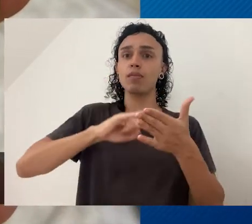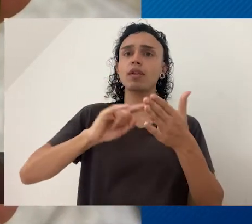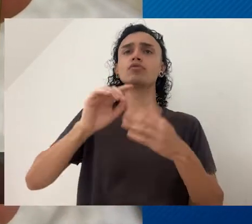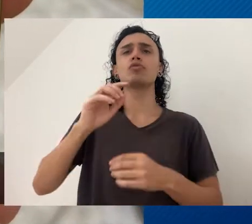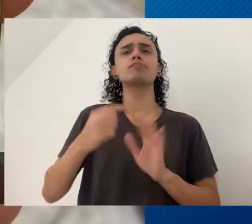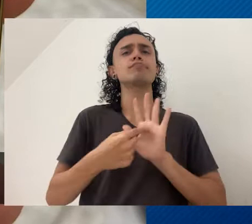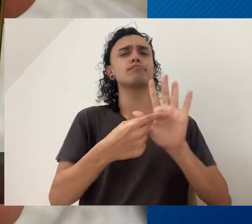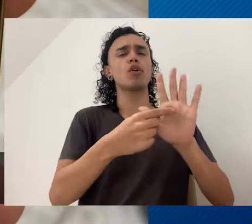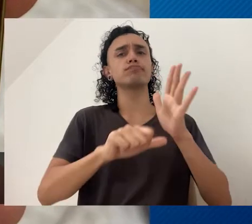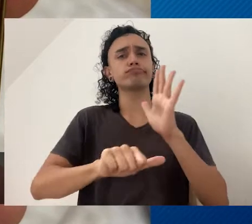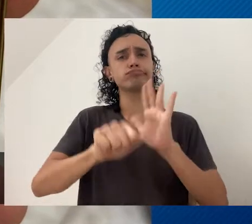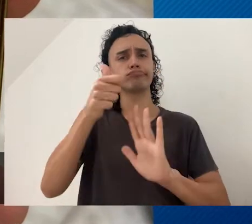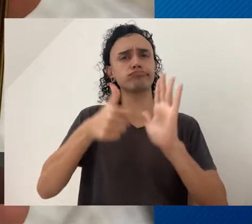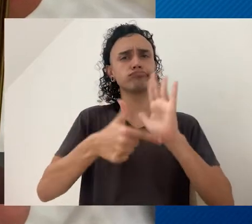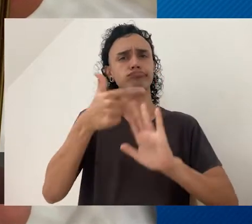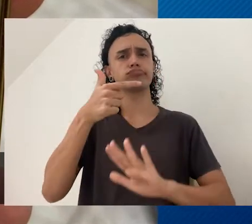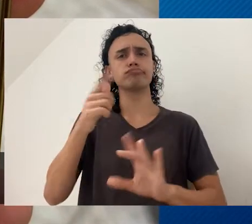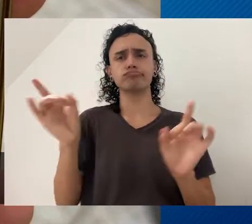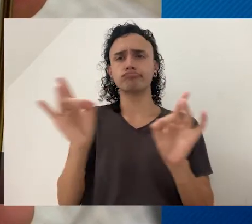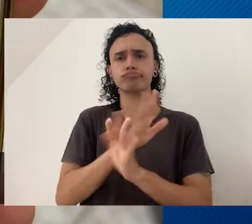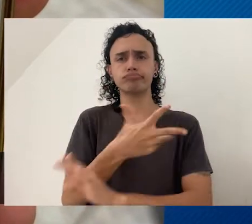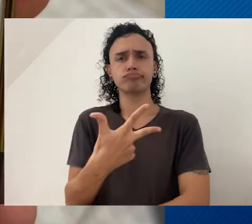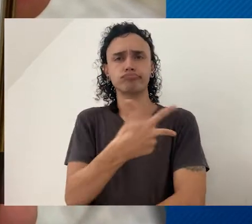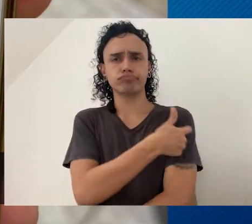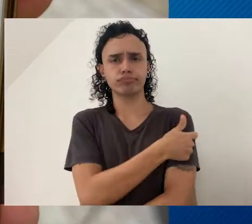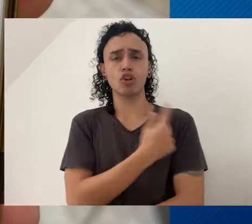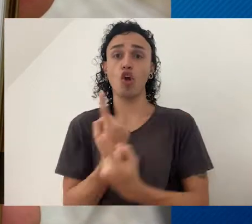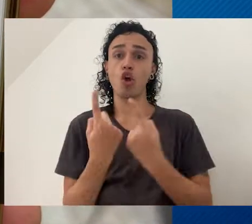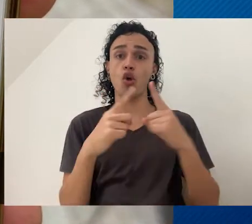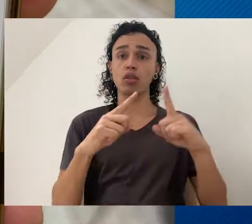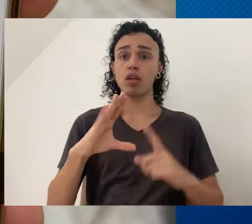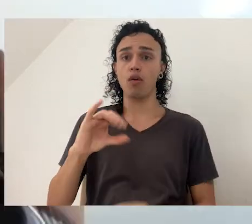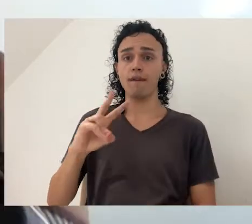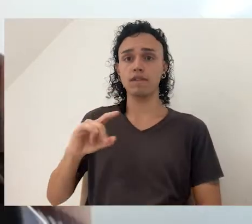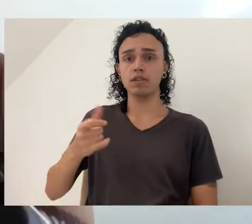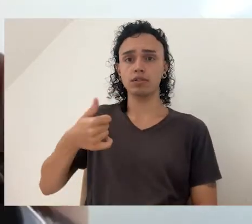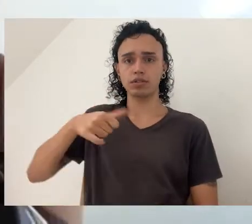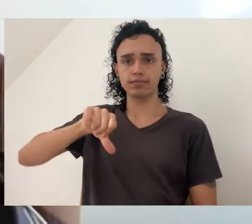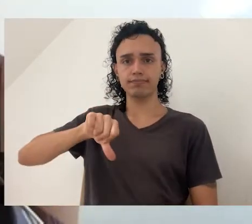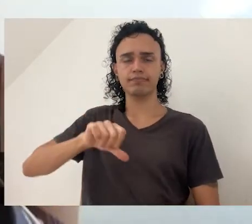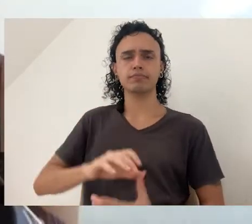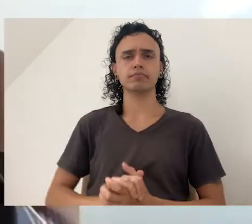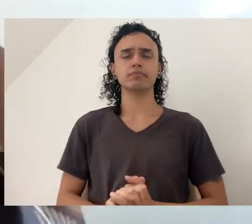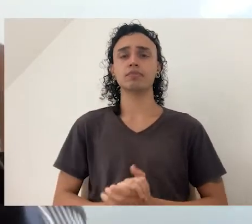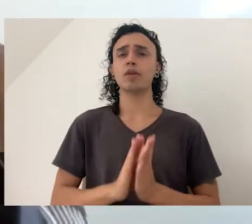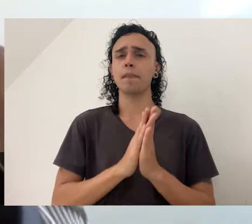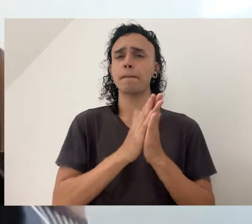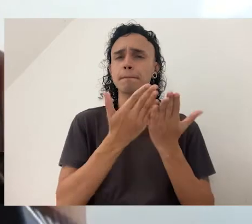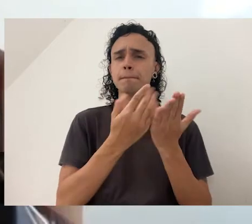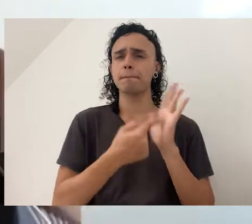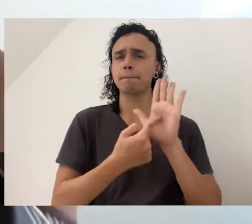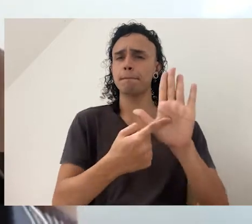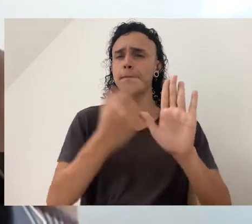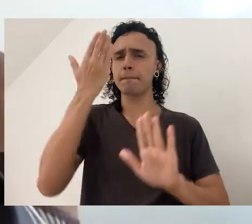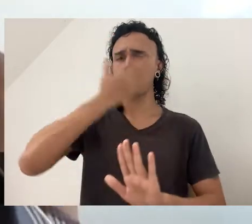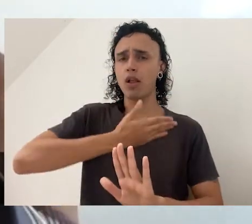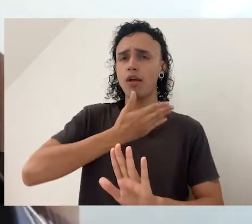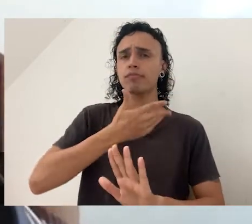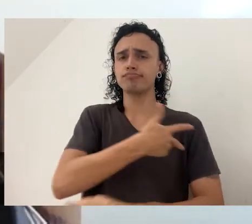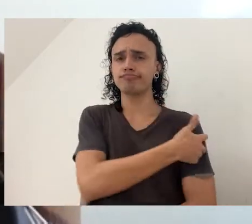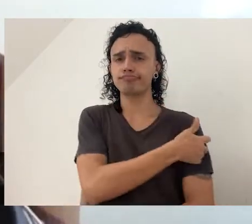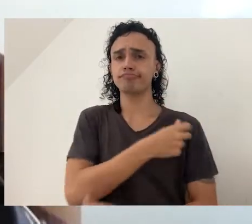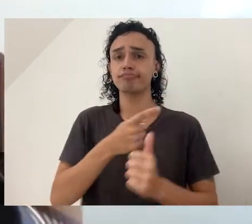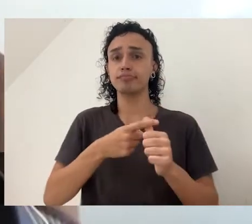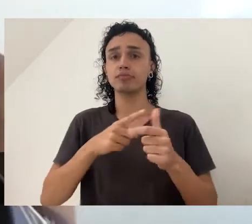físico ou eletrônico que comprova a imunização contra a covid-19. O passaporte agregado ao